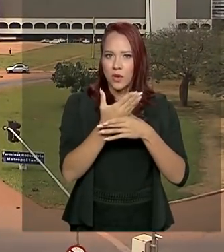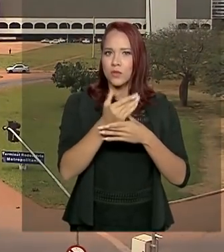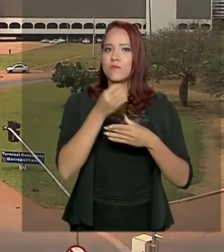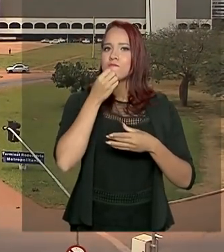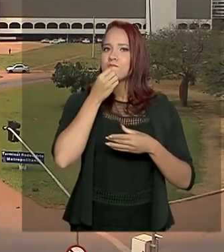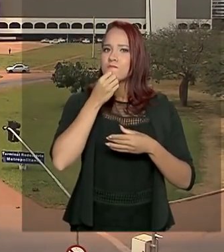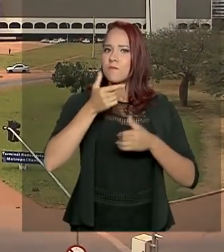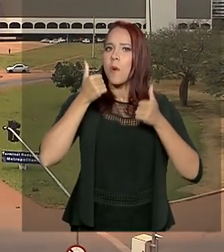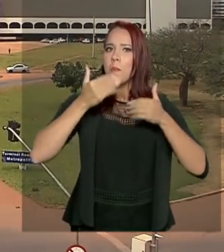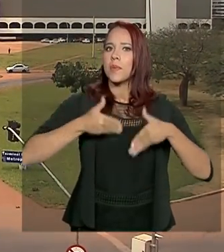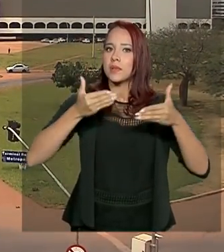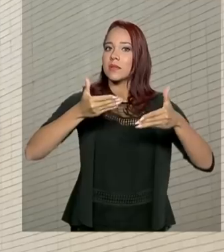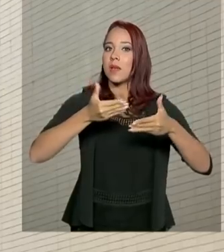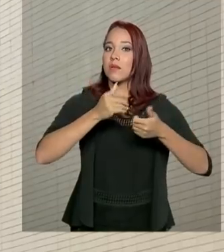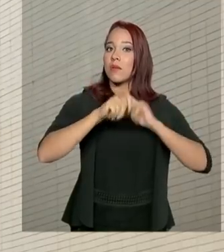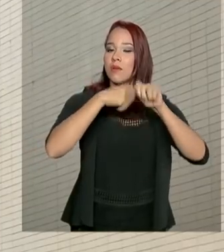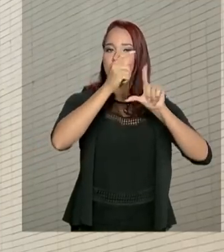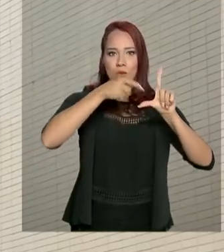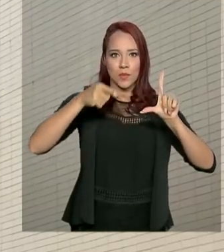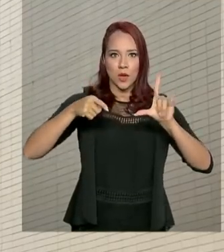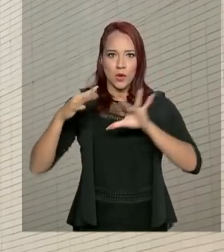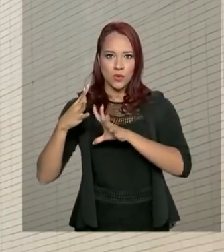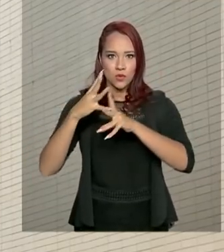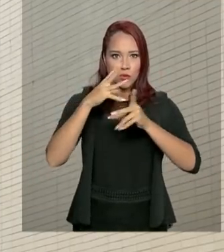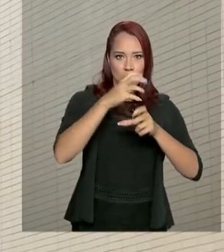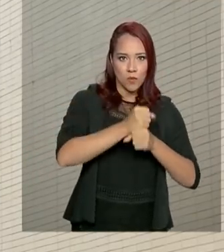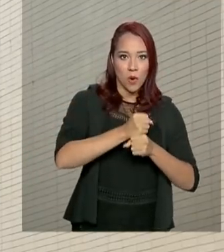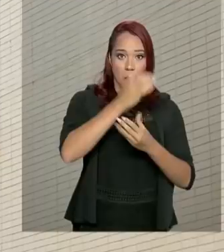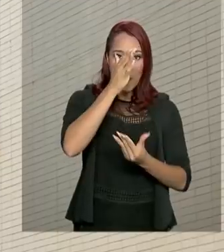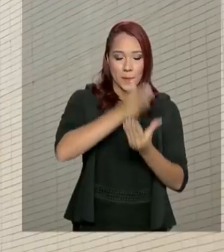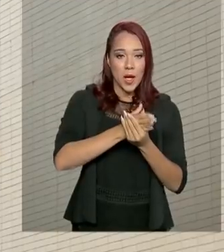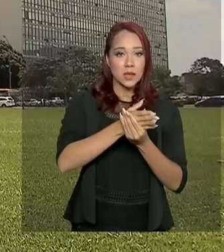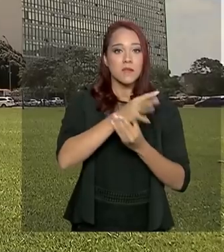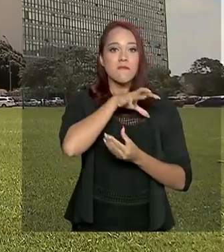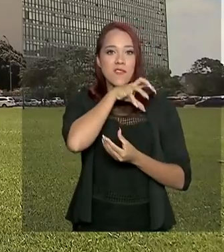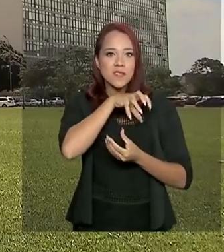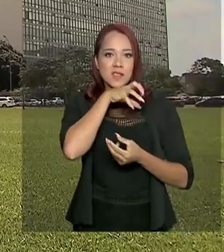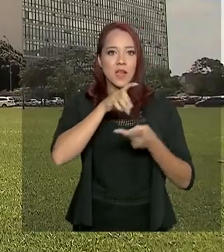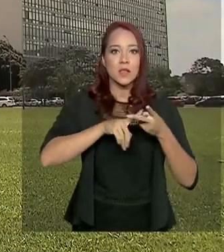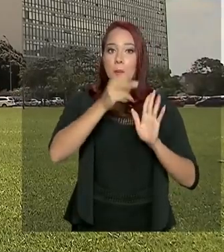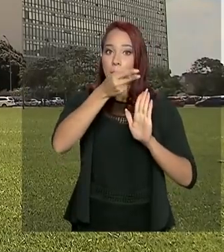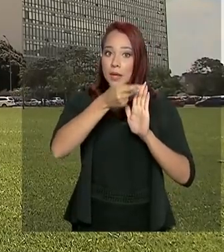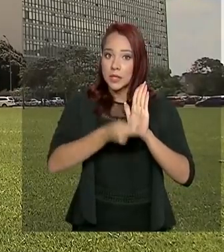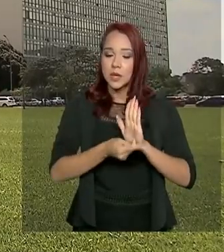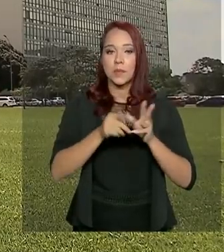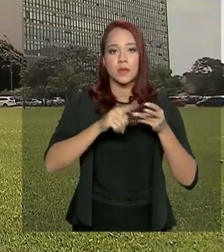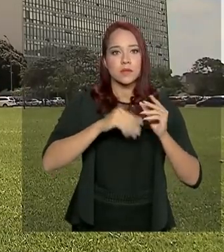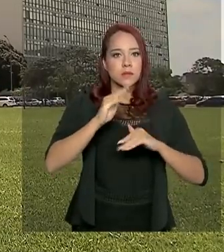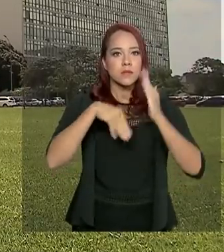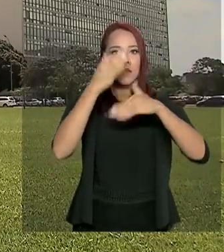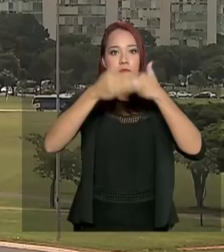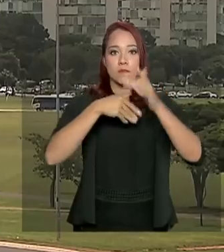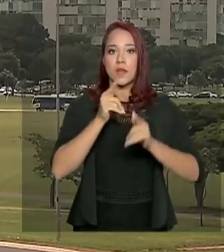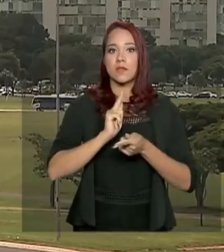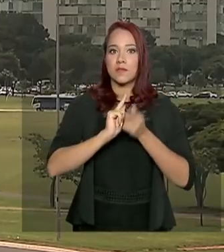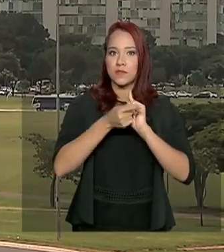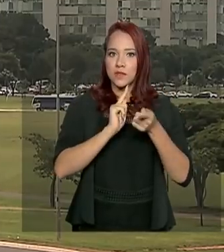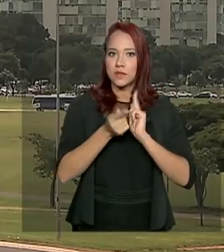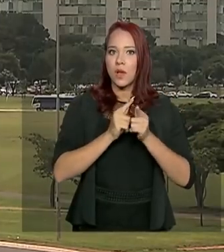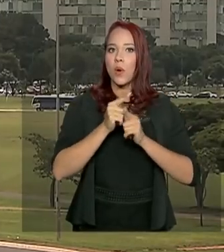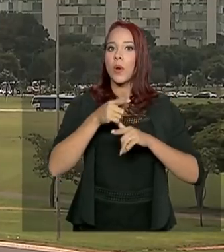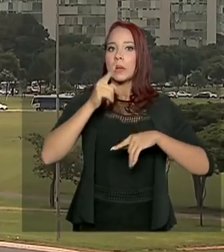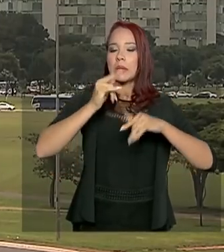ministério, o da economia, que reuniu as antigas pastas da fazenda, do planejamento, desenvolvimento e gestão, da